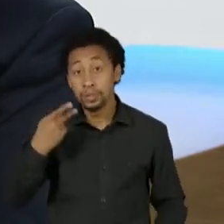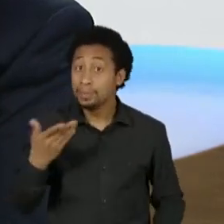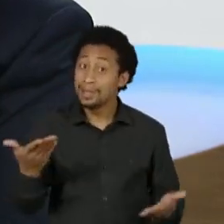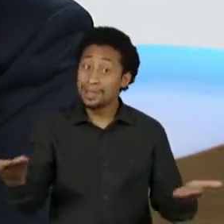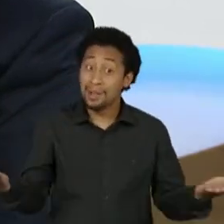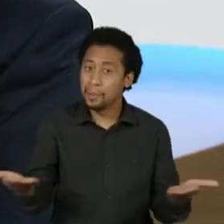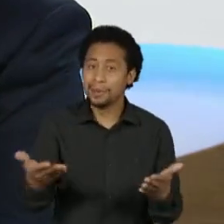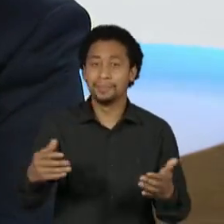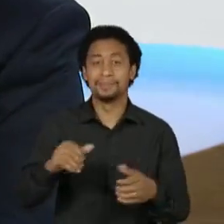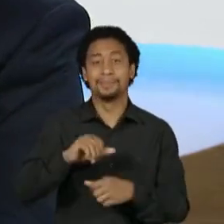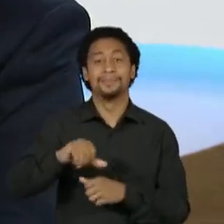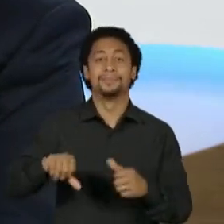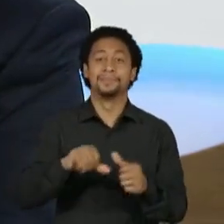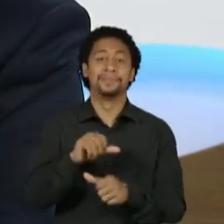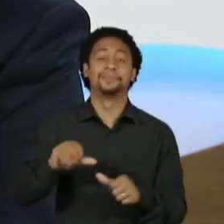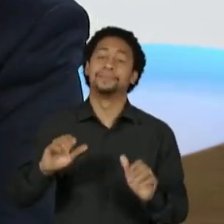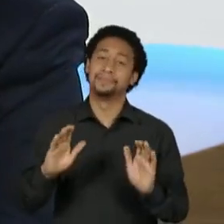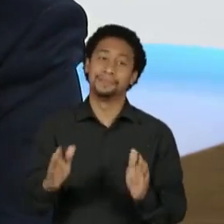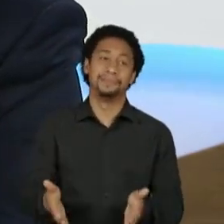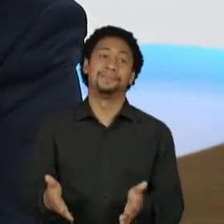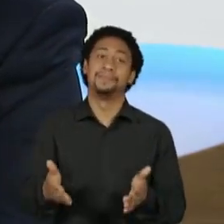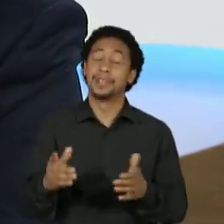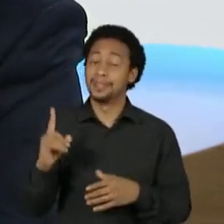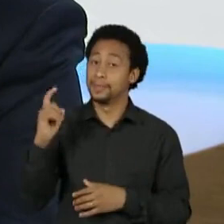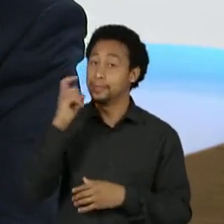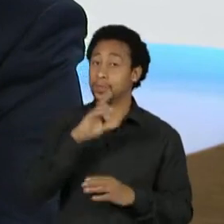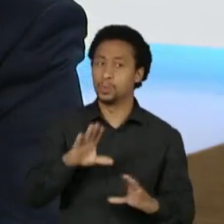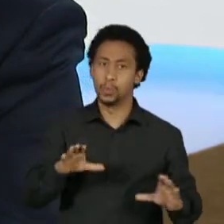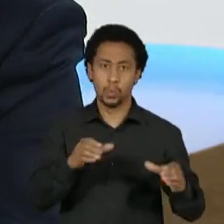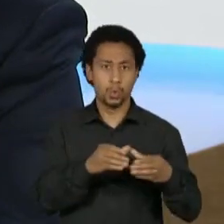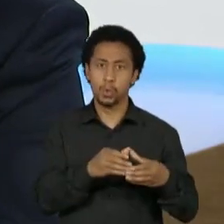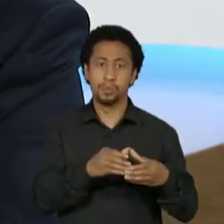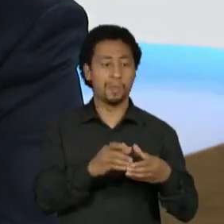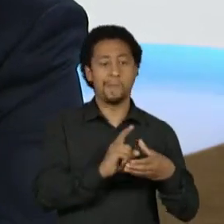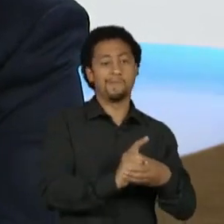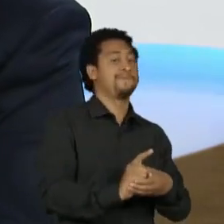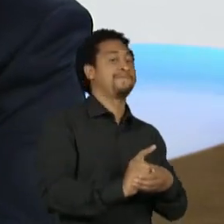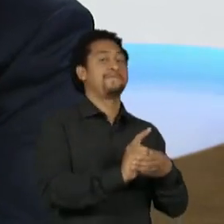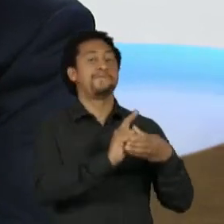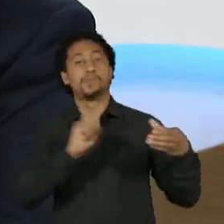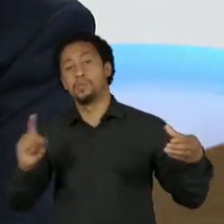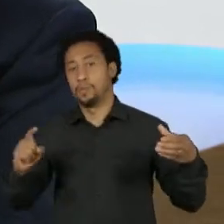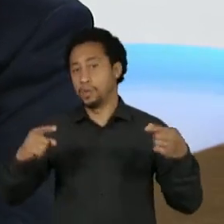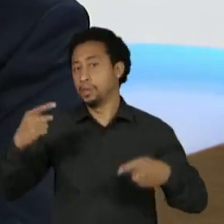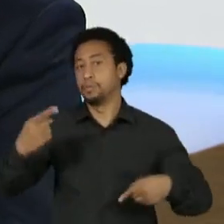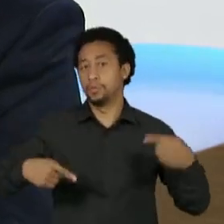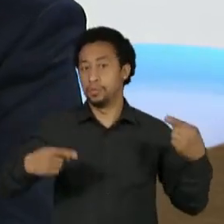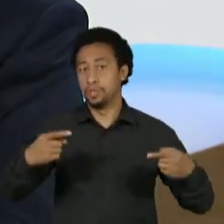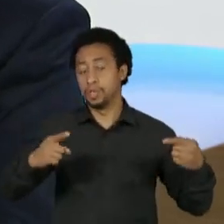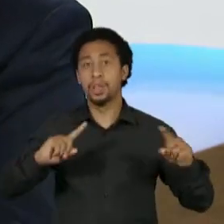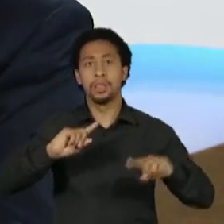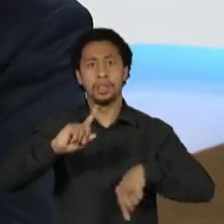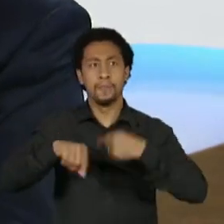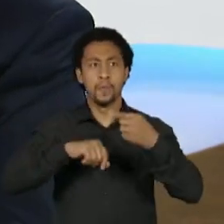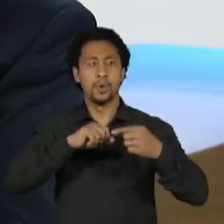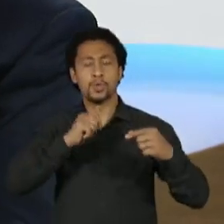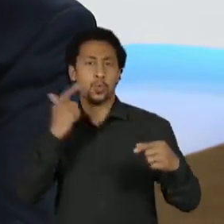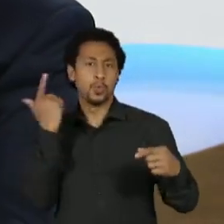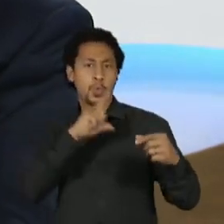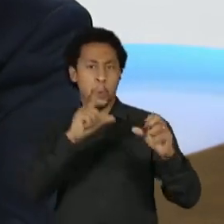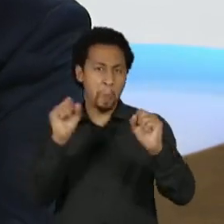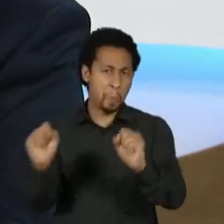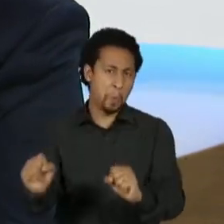Inclusive, uma das grandes dificuldades desses grupos que se colocam de fora da política é quando eles chegam no poder. E isso aconteceu no mundo inteiro, você vê que